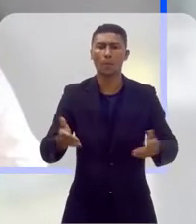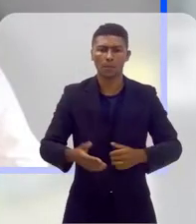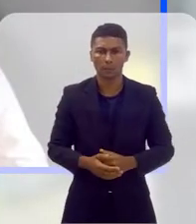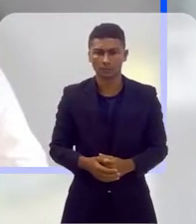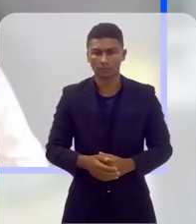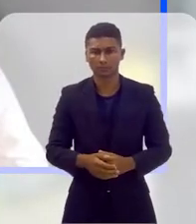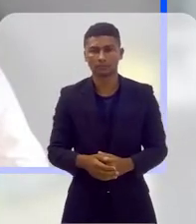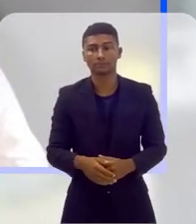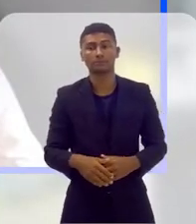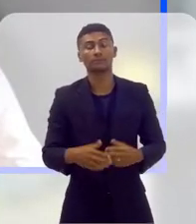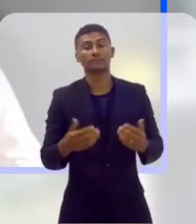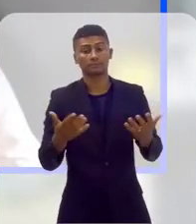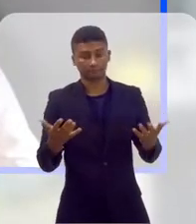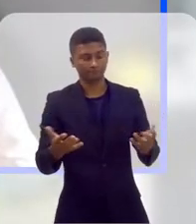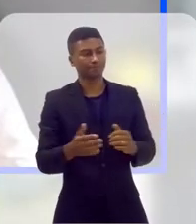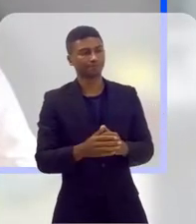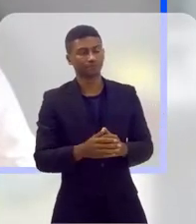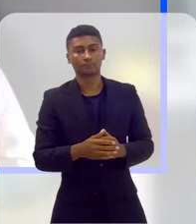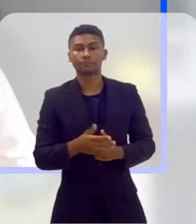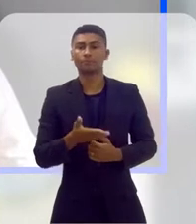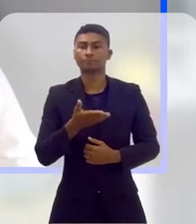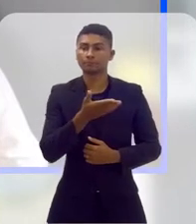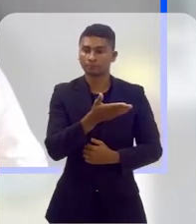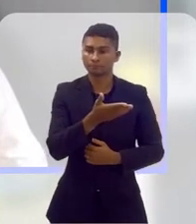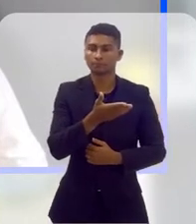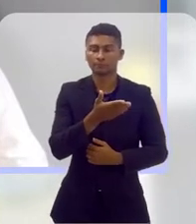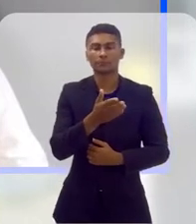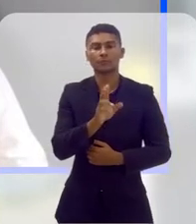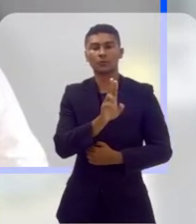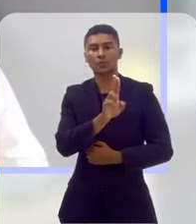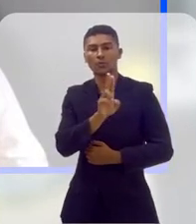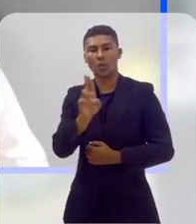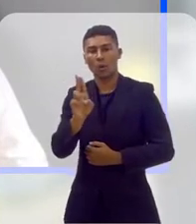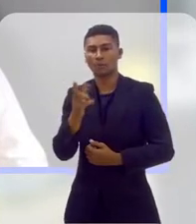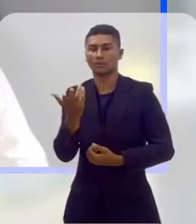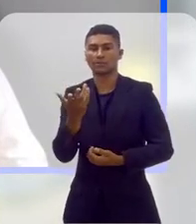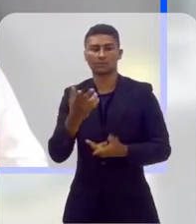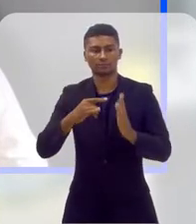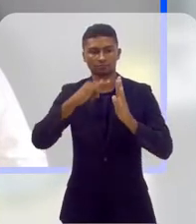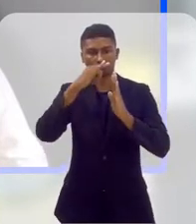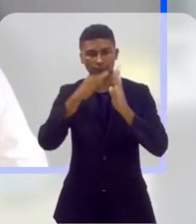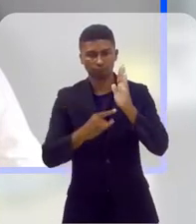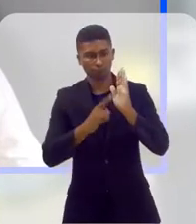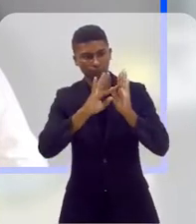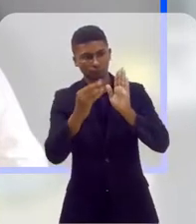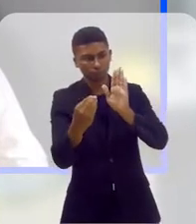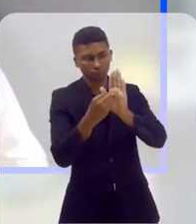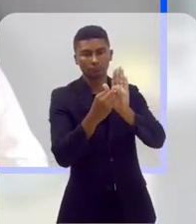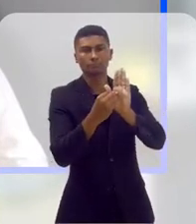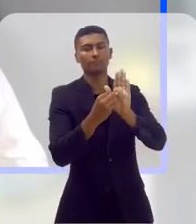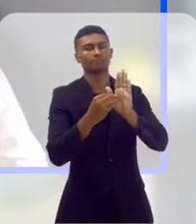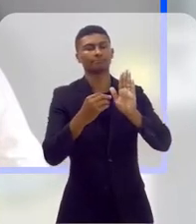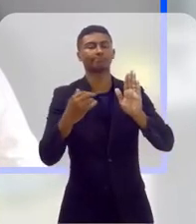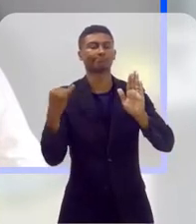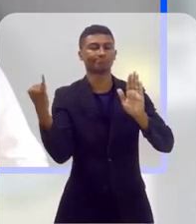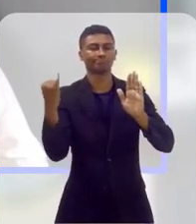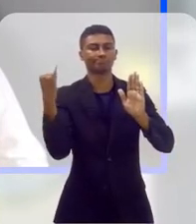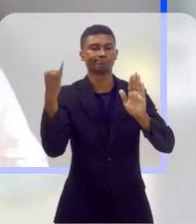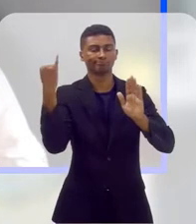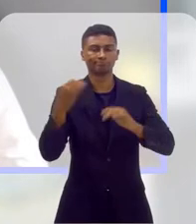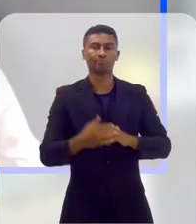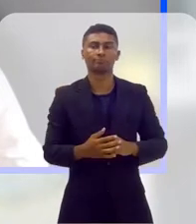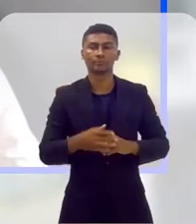Posso falar que retificação do nome do registro civil é uma questão muito proeminente, principalmente